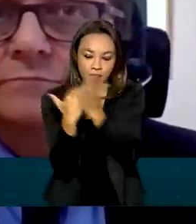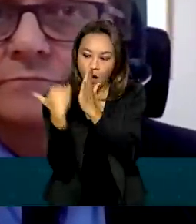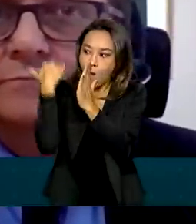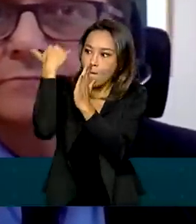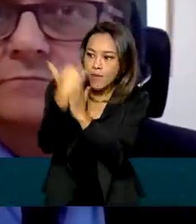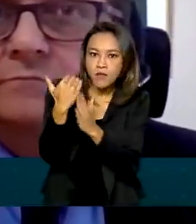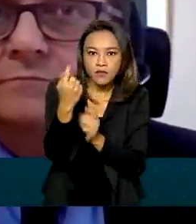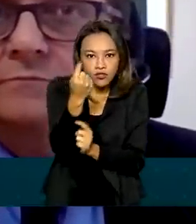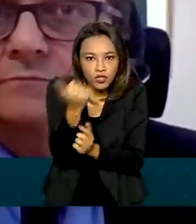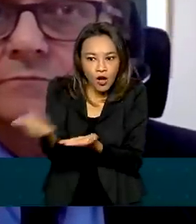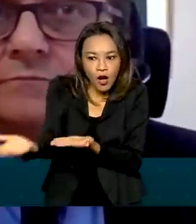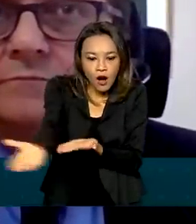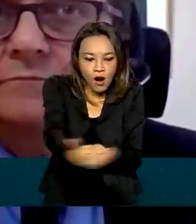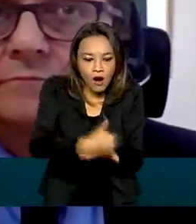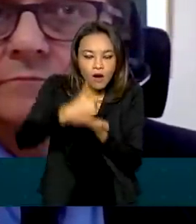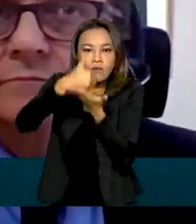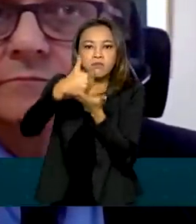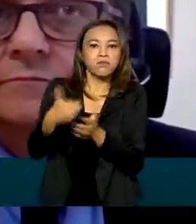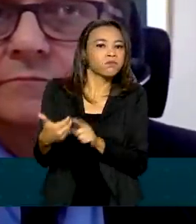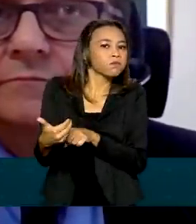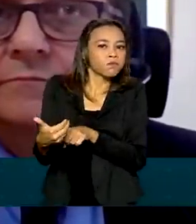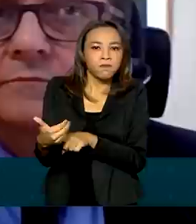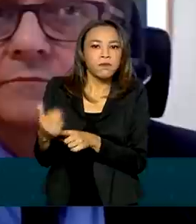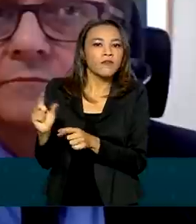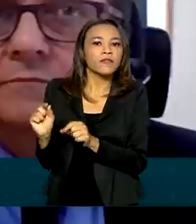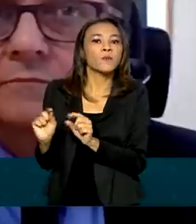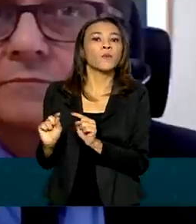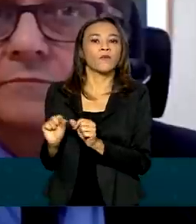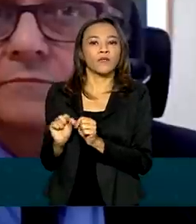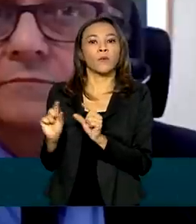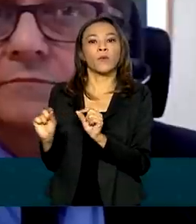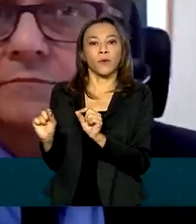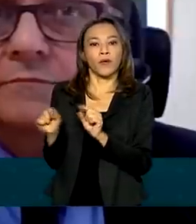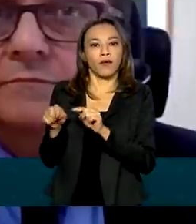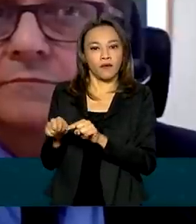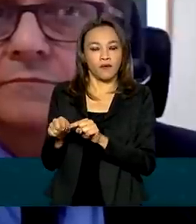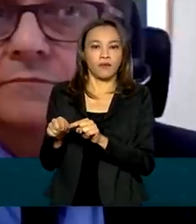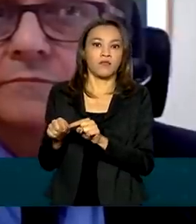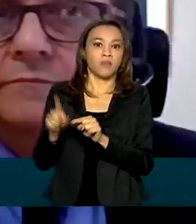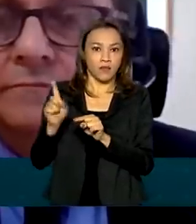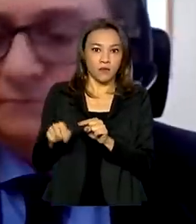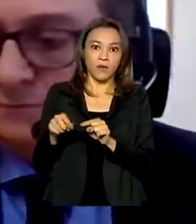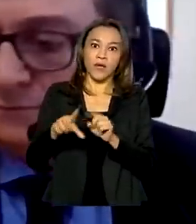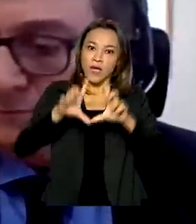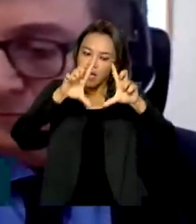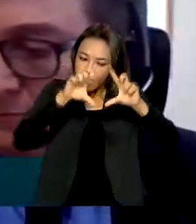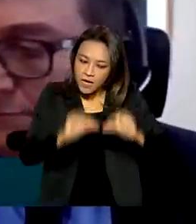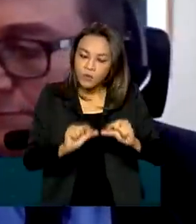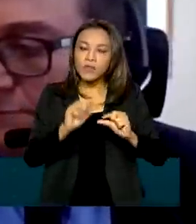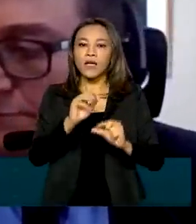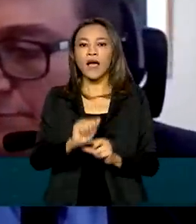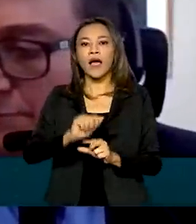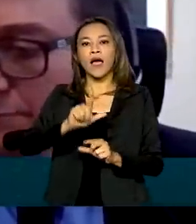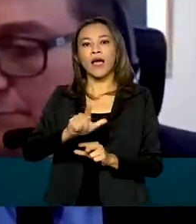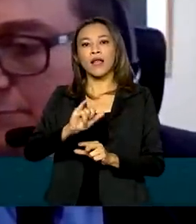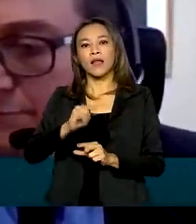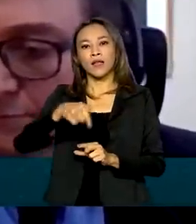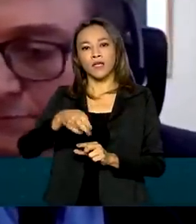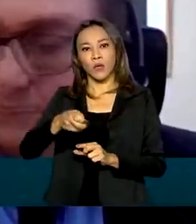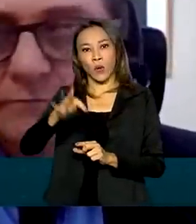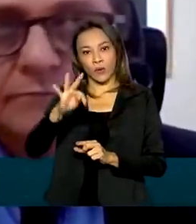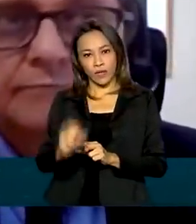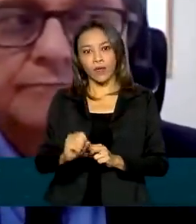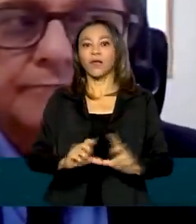arrecadação e transformar isso numa redução de alíquotas e simplificação de impostos,